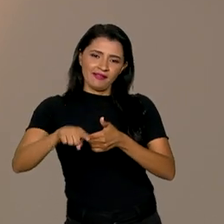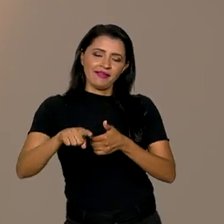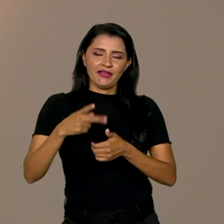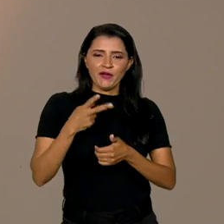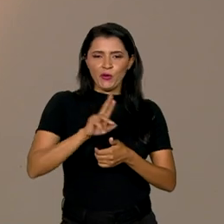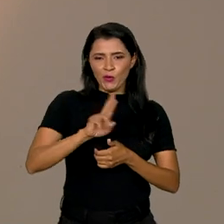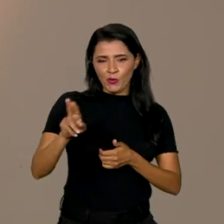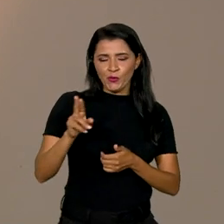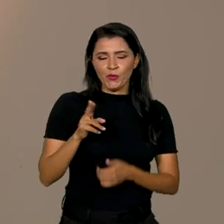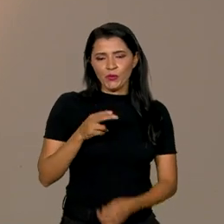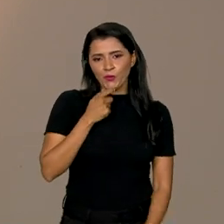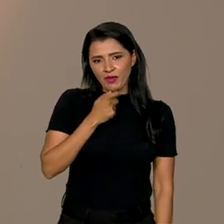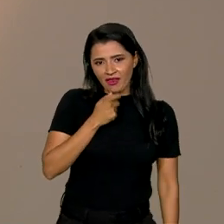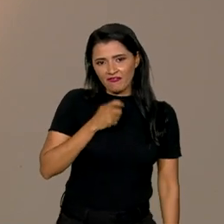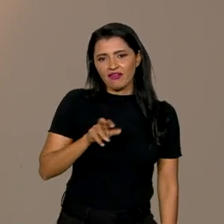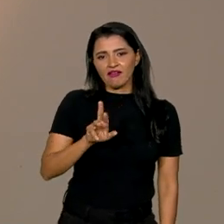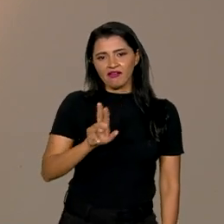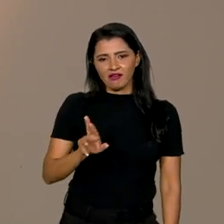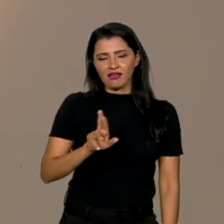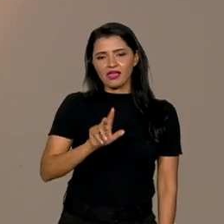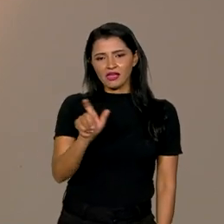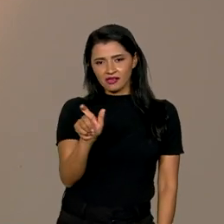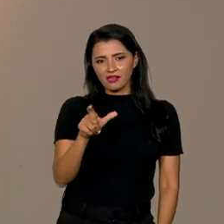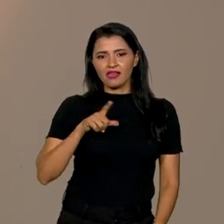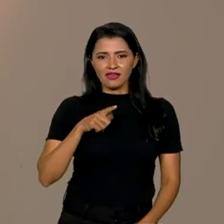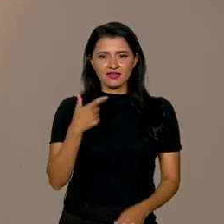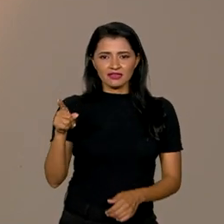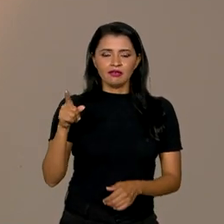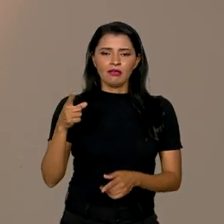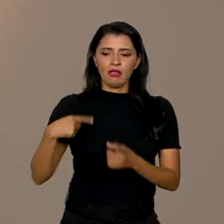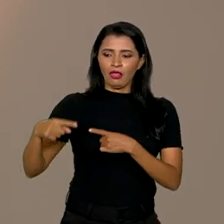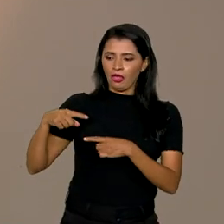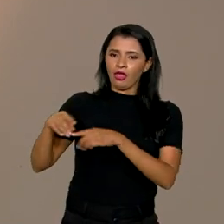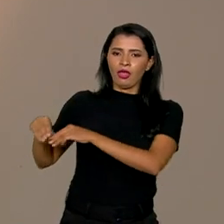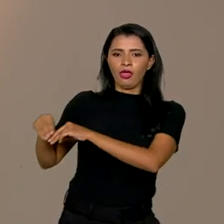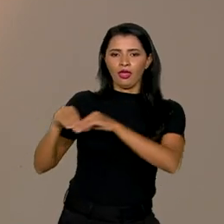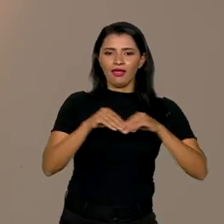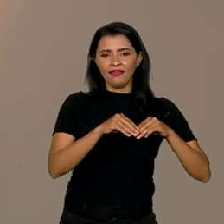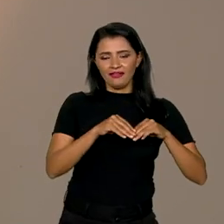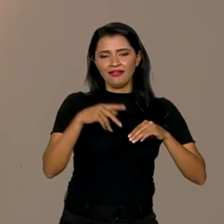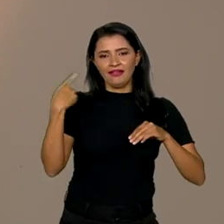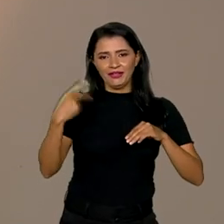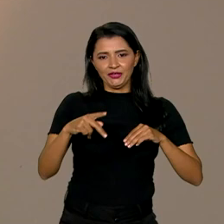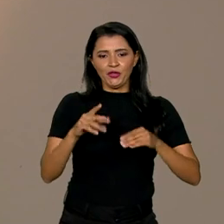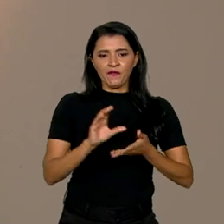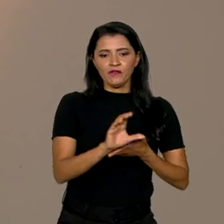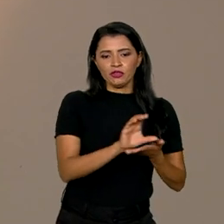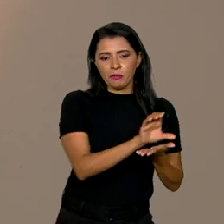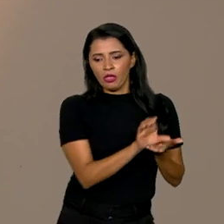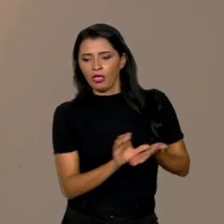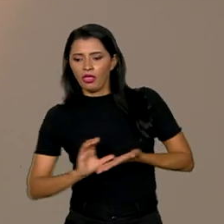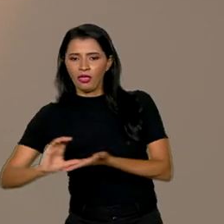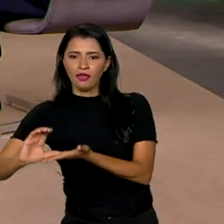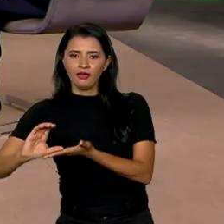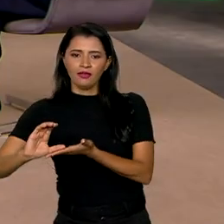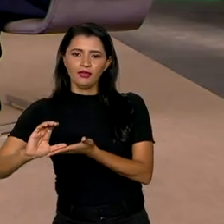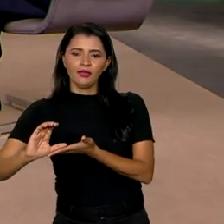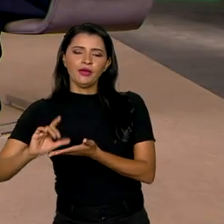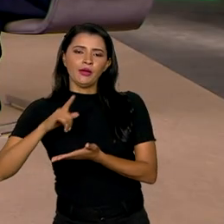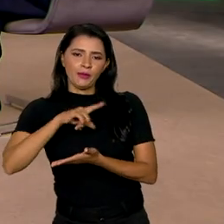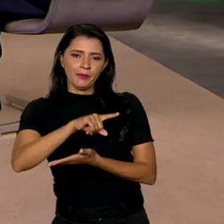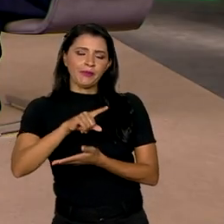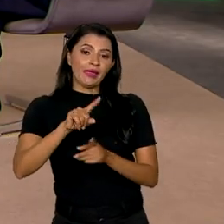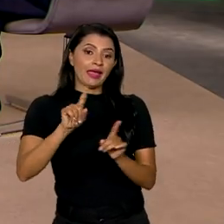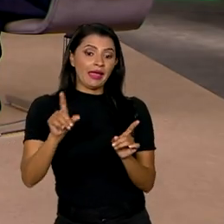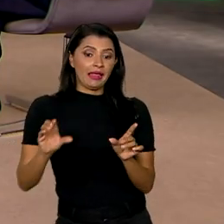um termo em inglês, ao invés de ter o efeito crowding out, que é o deslocamento do investimento privado pelo investimento público, na verdade,